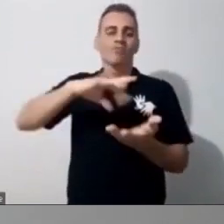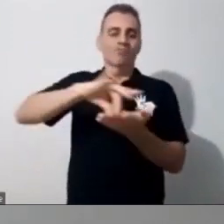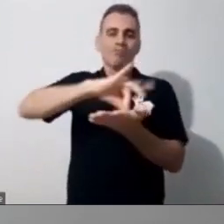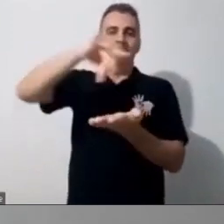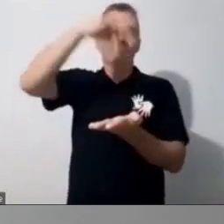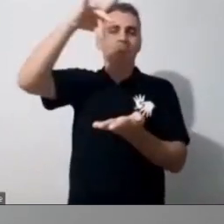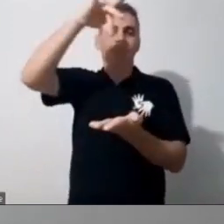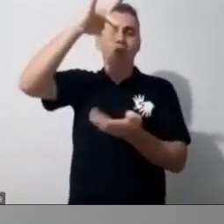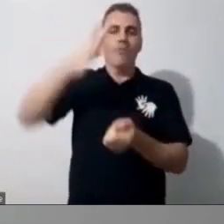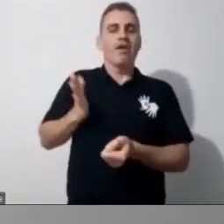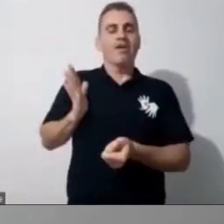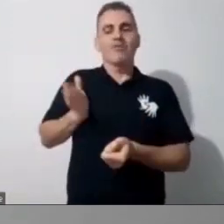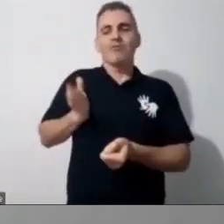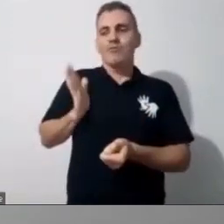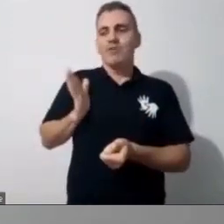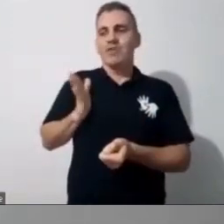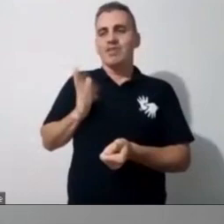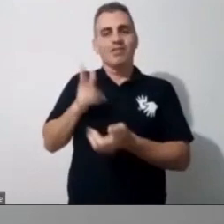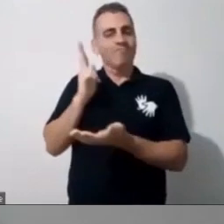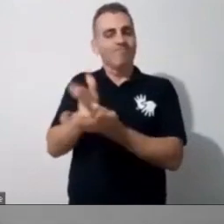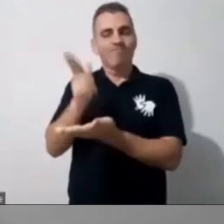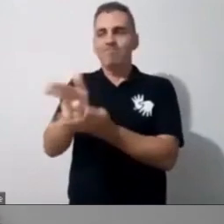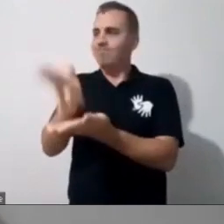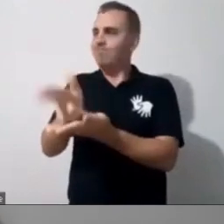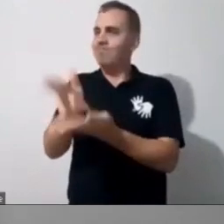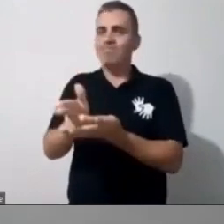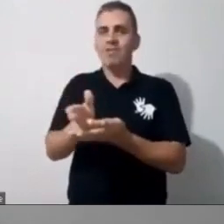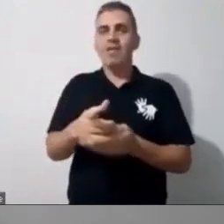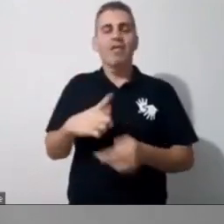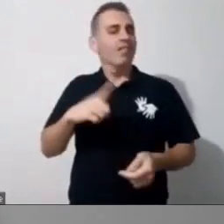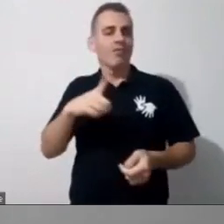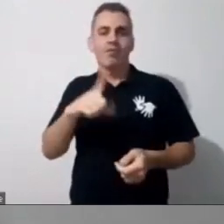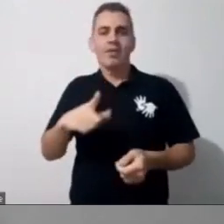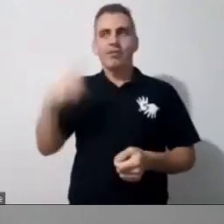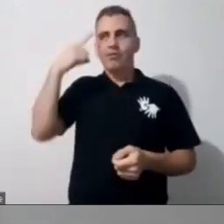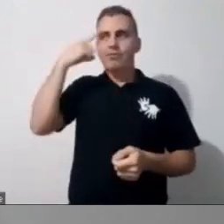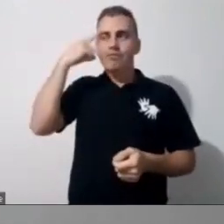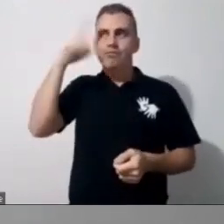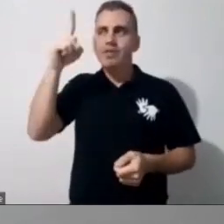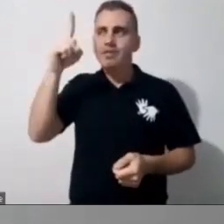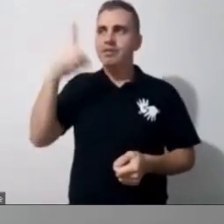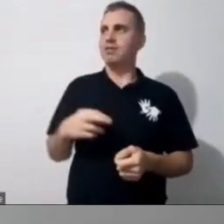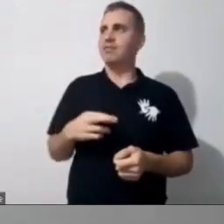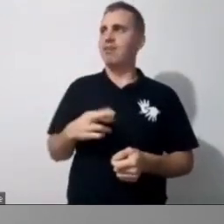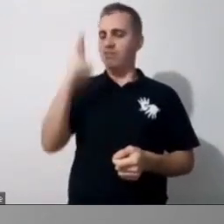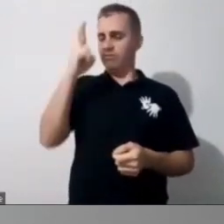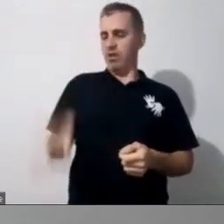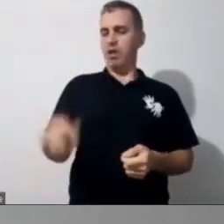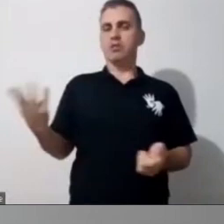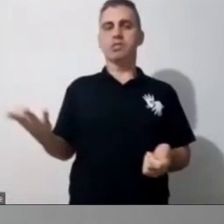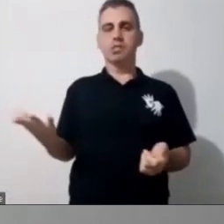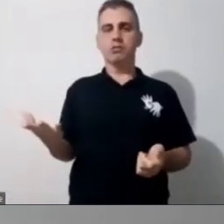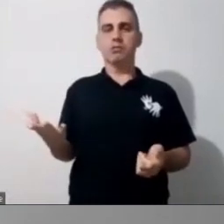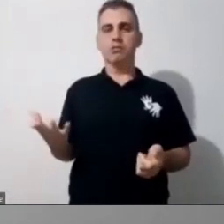né? A gente não tem como pensar com racional, não tem como, porque o nosso aluno, ele